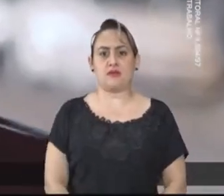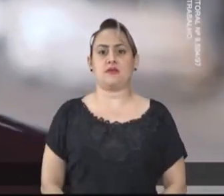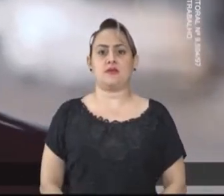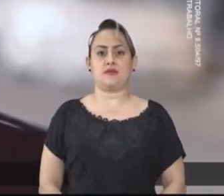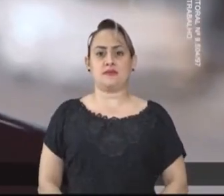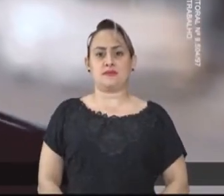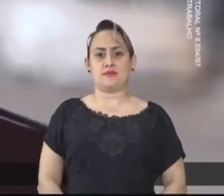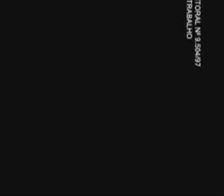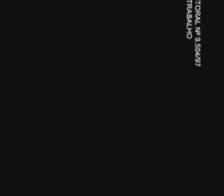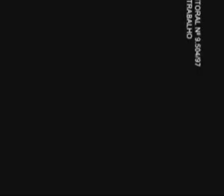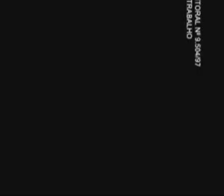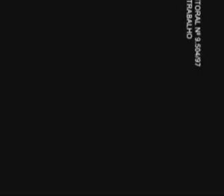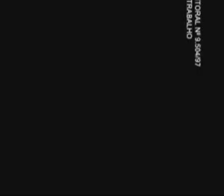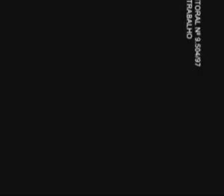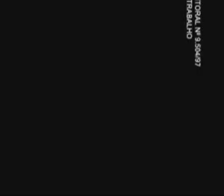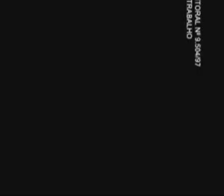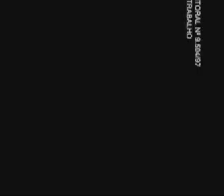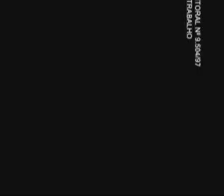vote 19.